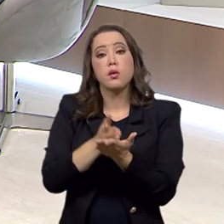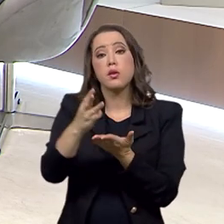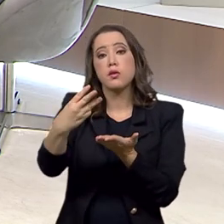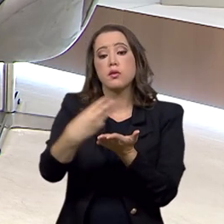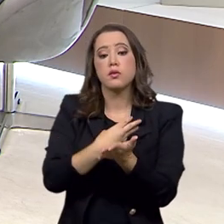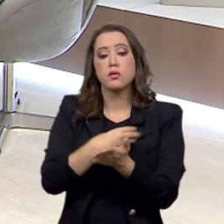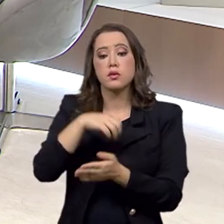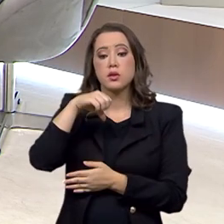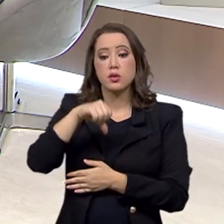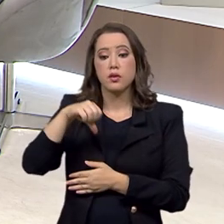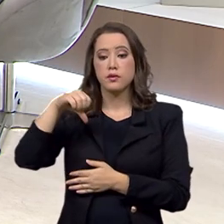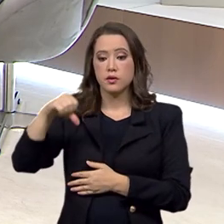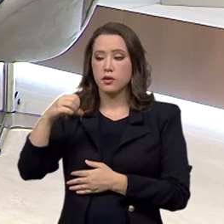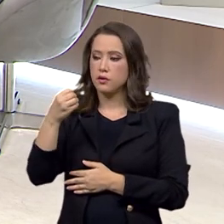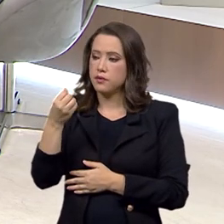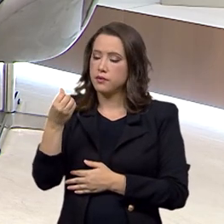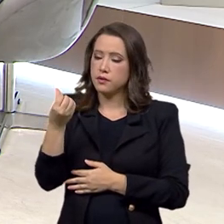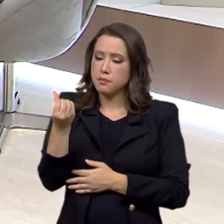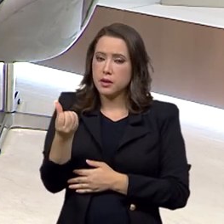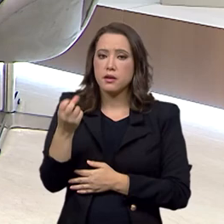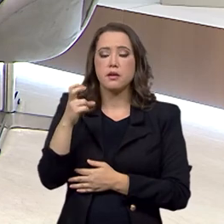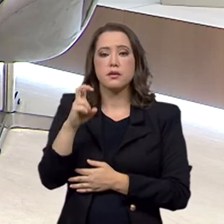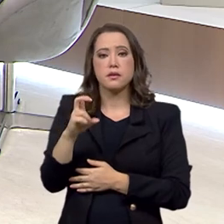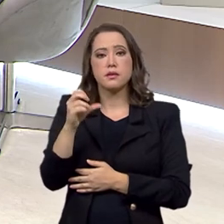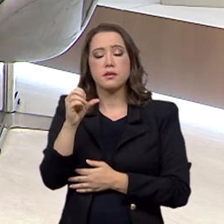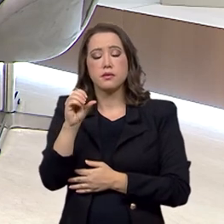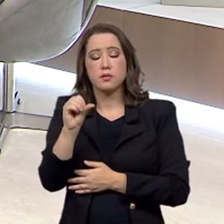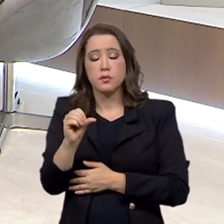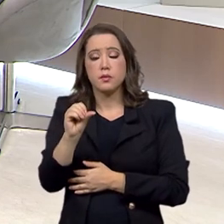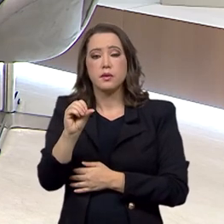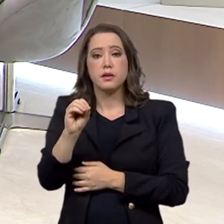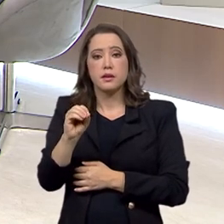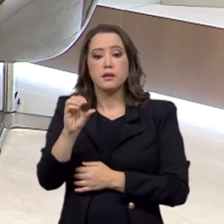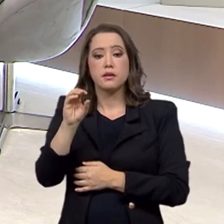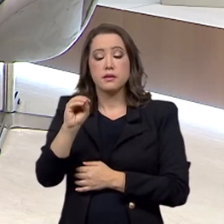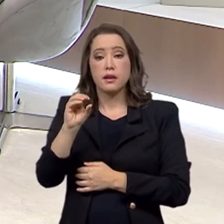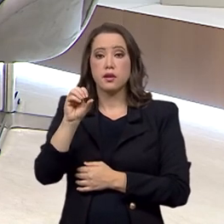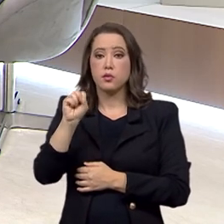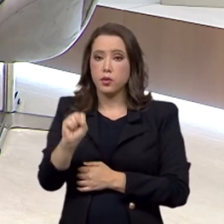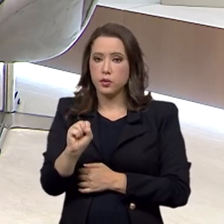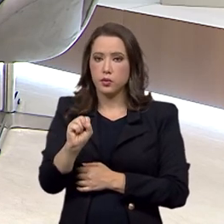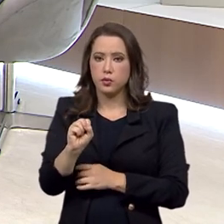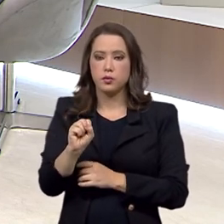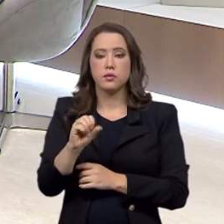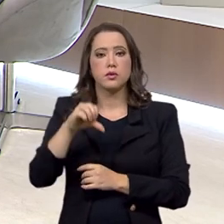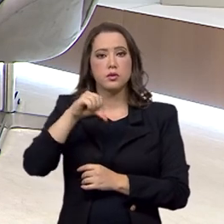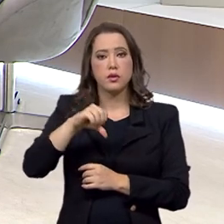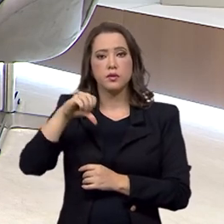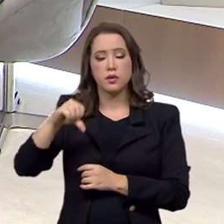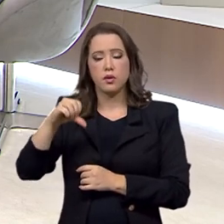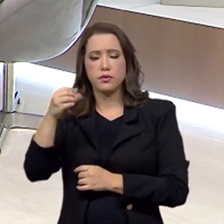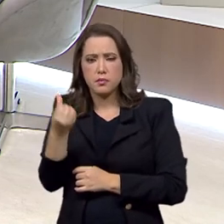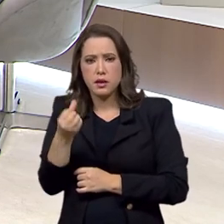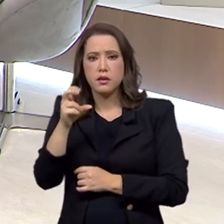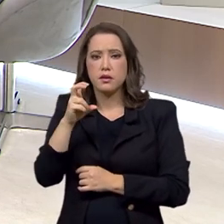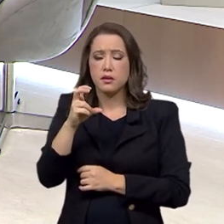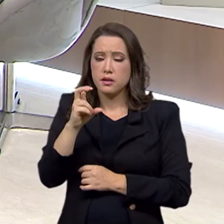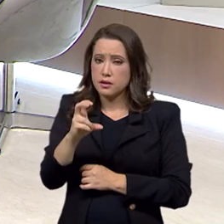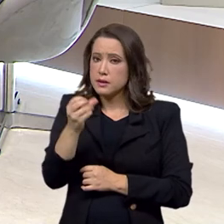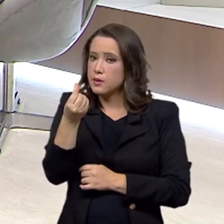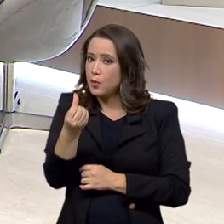número 996-56-5008, DDD de Brasília, 61996-56